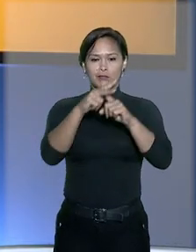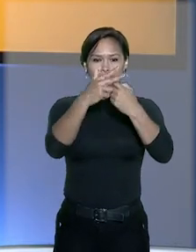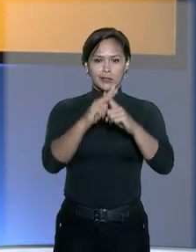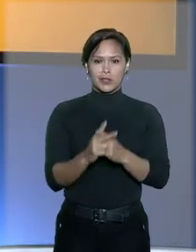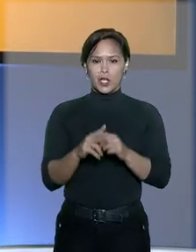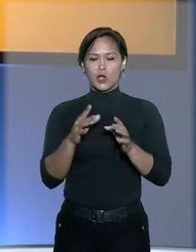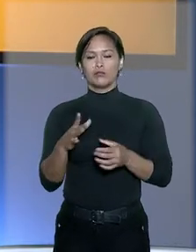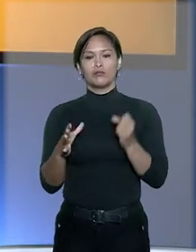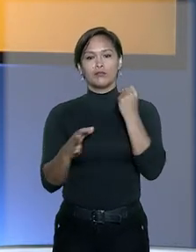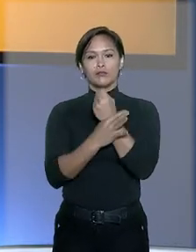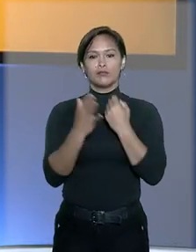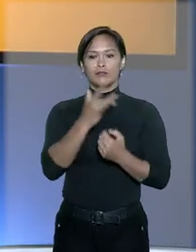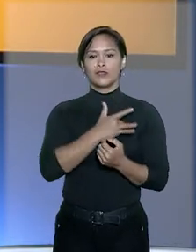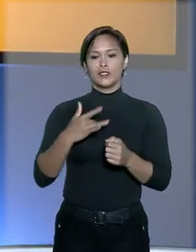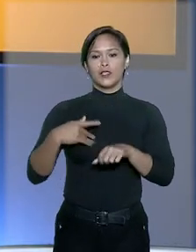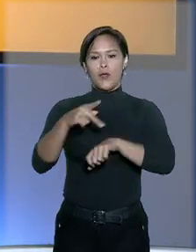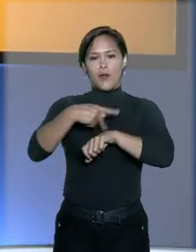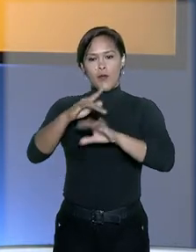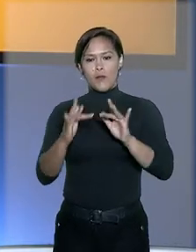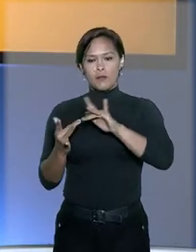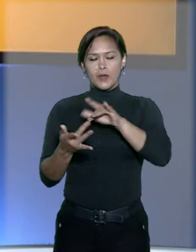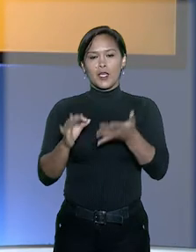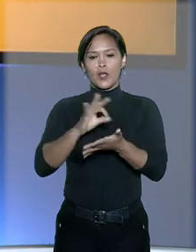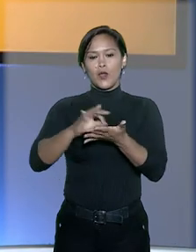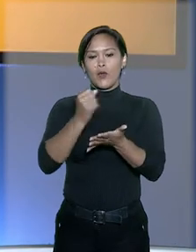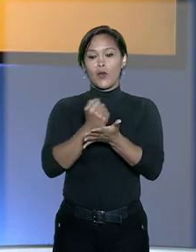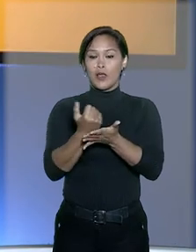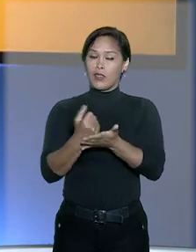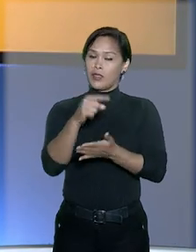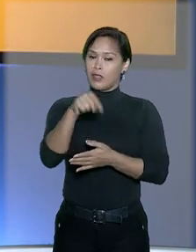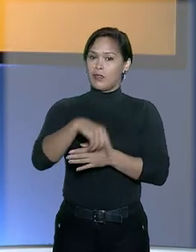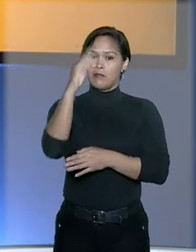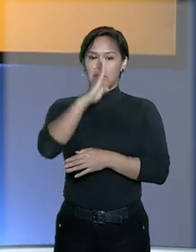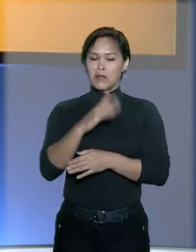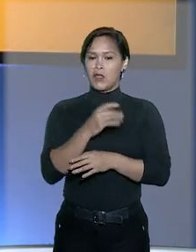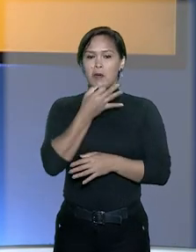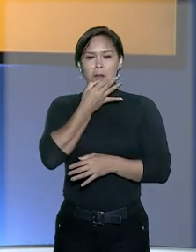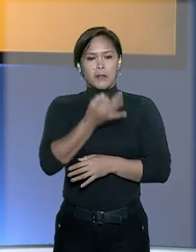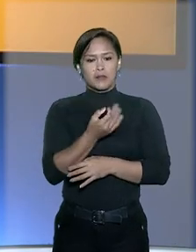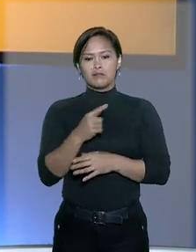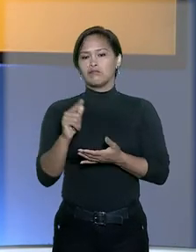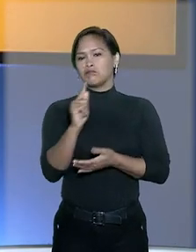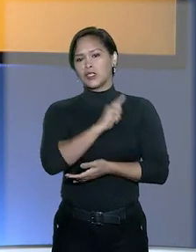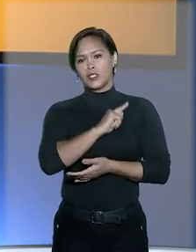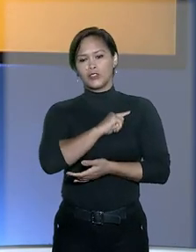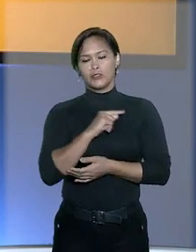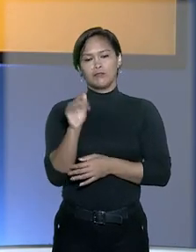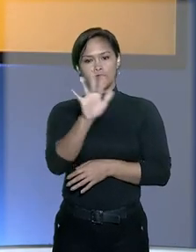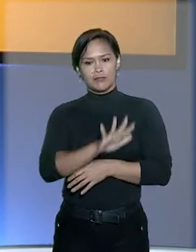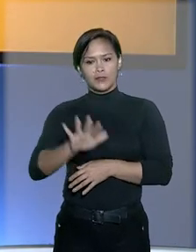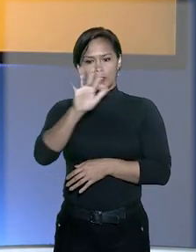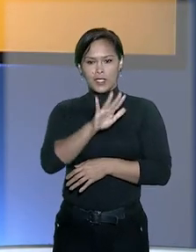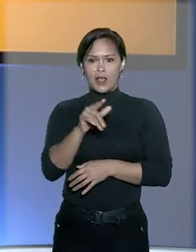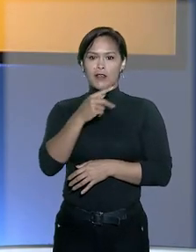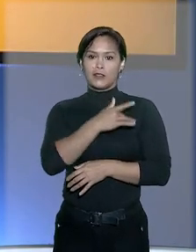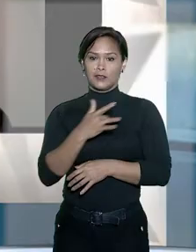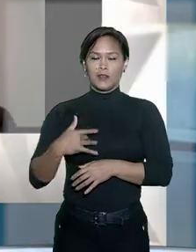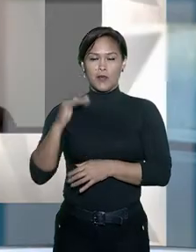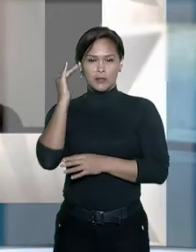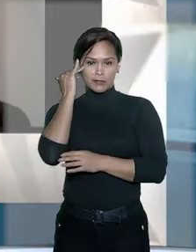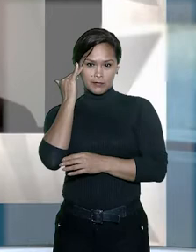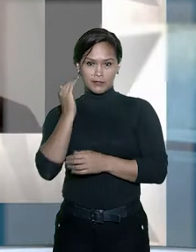seguro de saúde internacional contratado no Brasil não se sujeita à Agência Nacional de Saúde. Entenda.